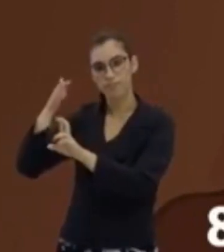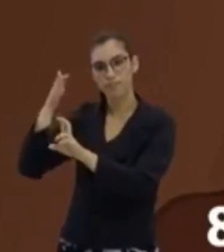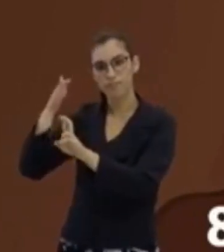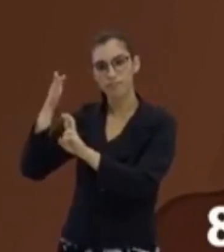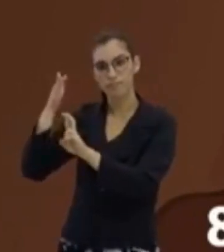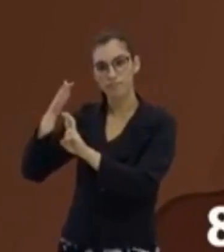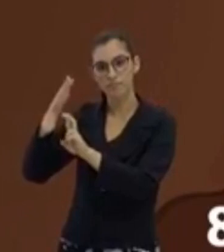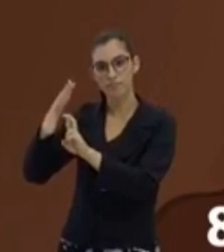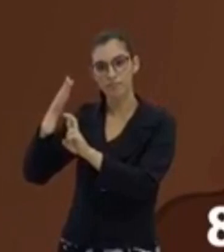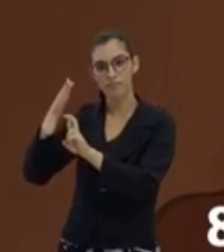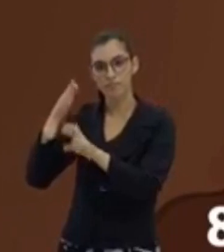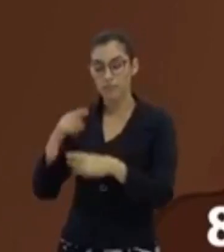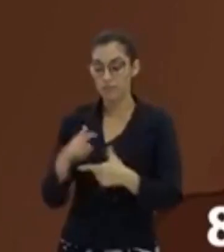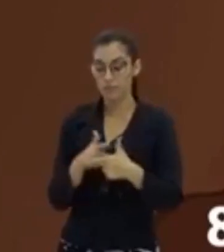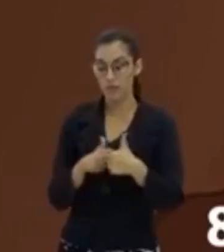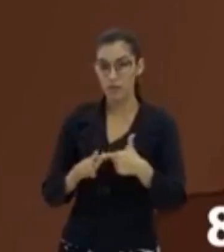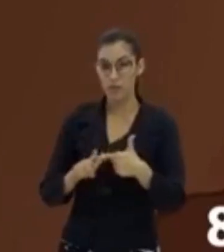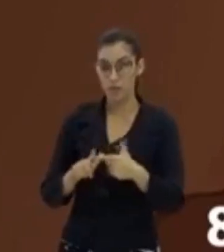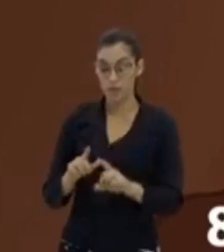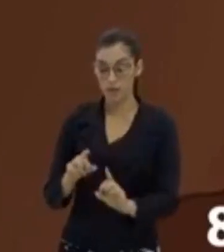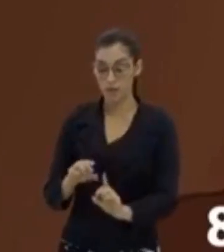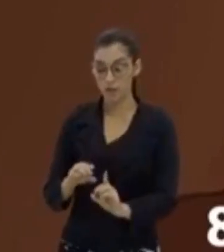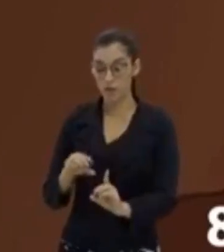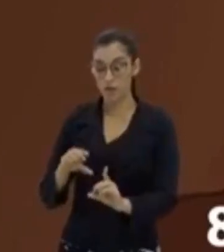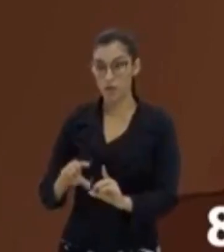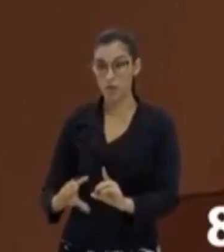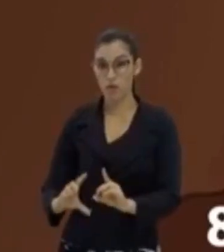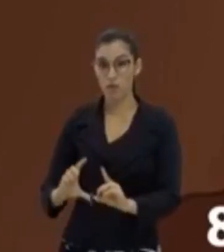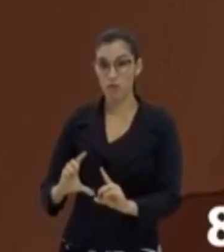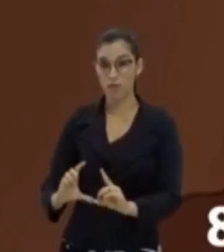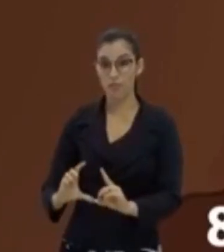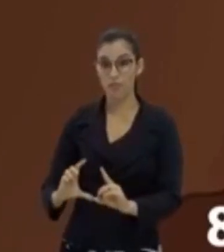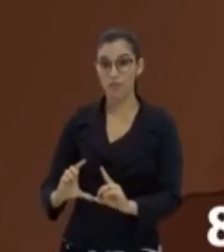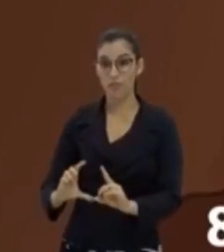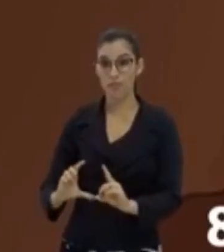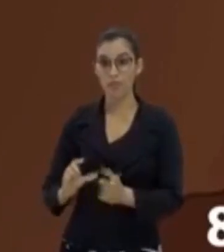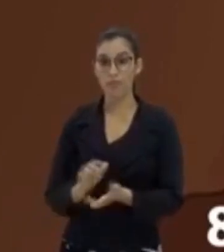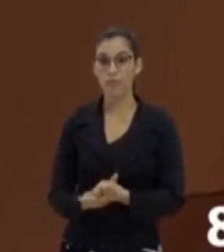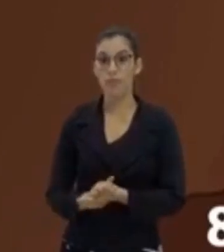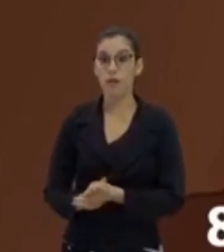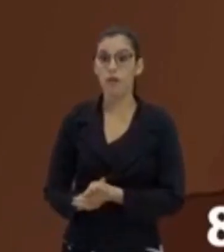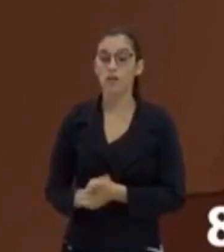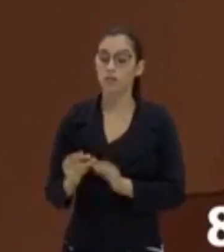O Dzinho aqui já vai significar o quê? A distância